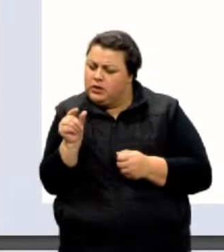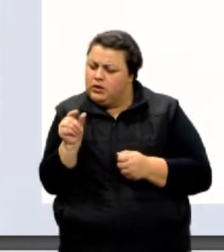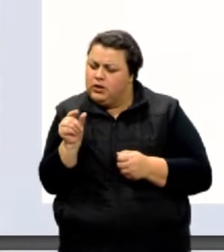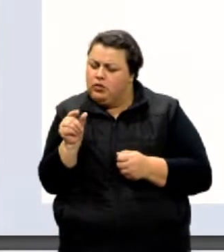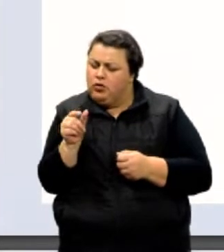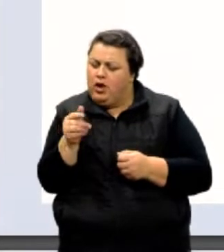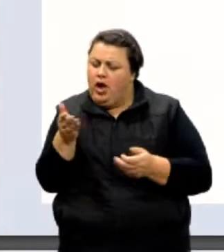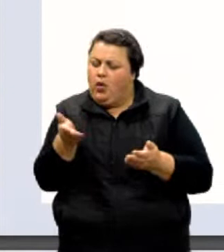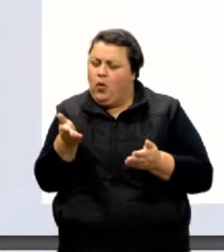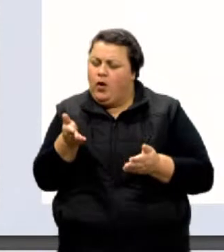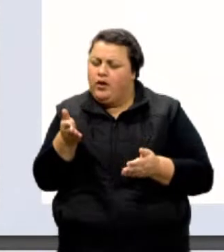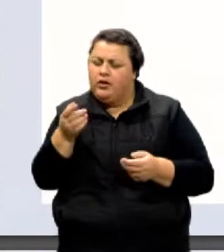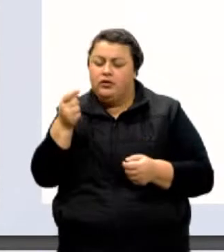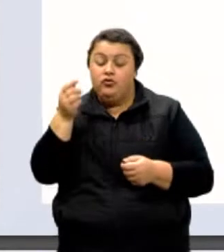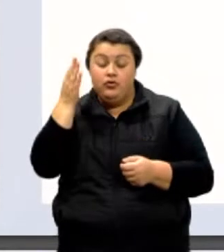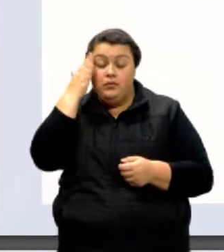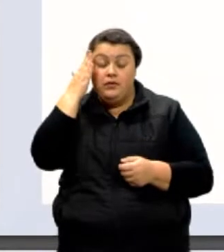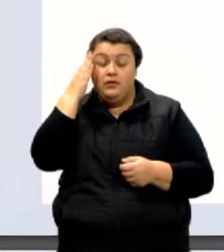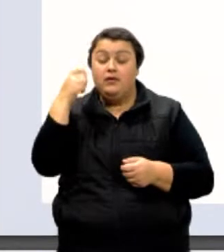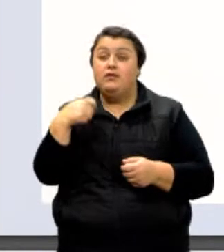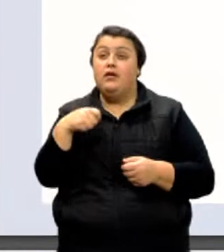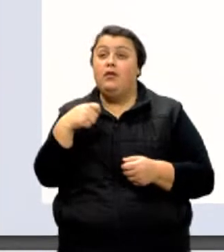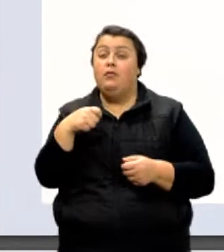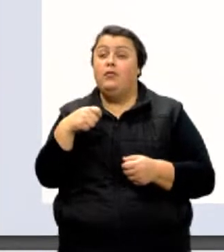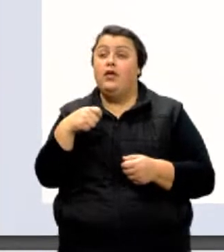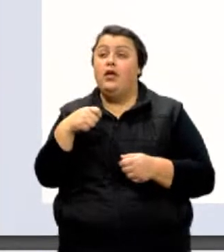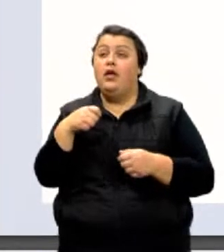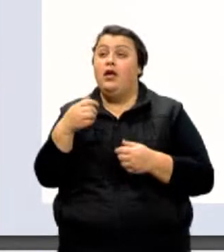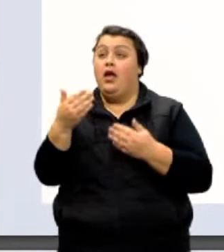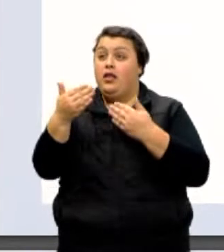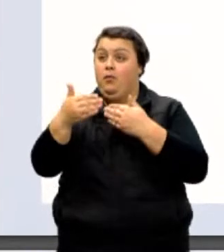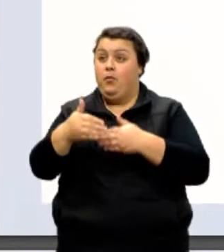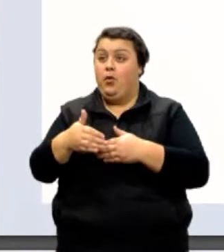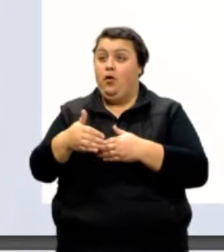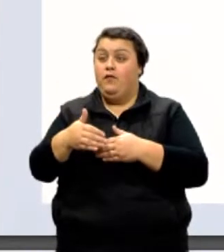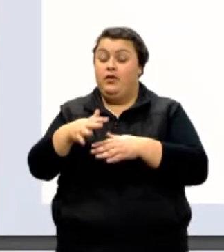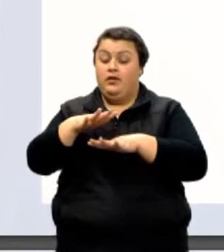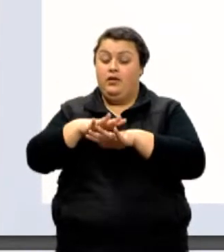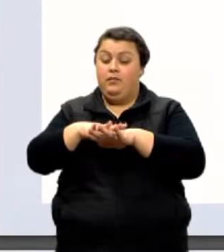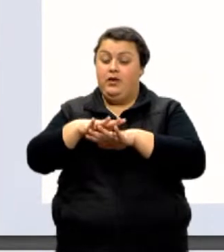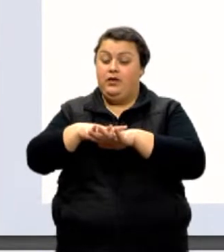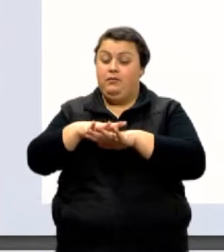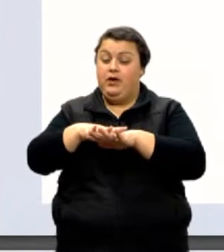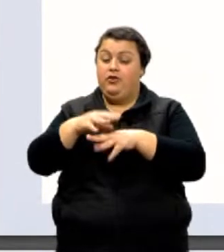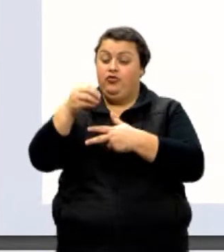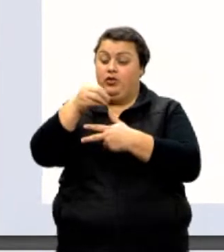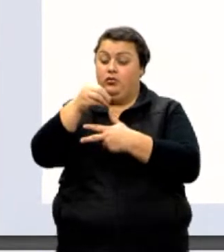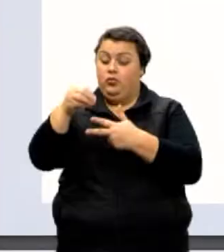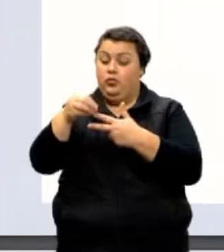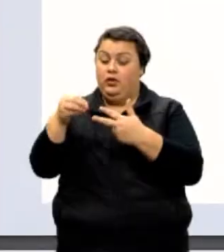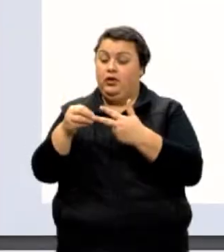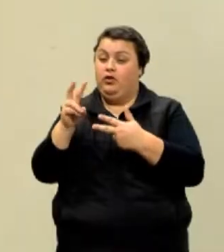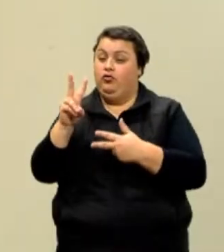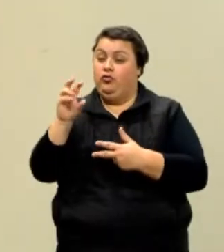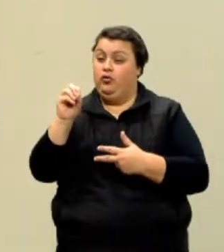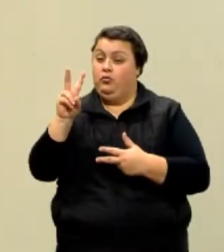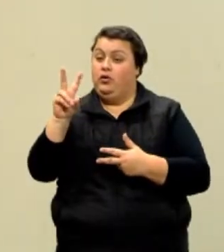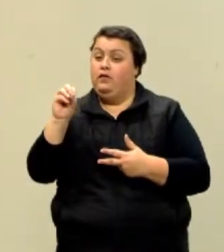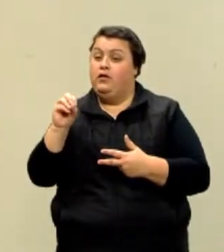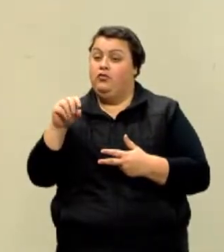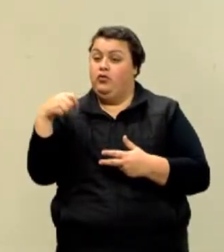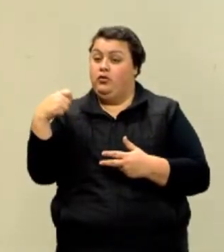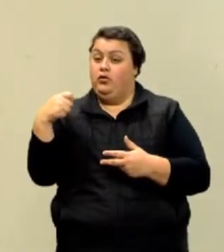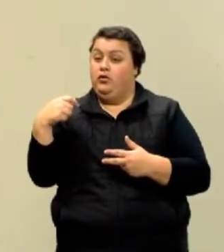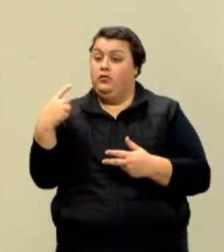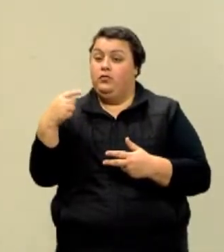científica. Caiu no Enem de 2020 na prova de matemática, mas a gente tem que saber isso daí em física também.